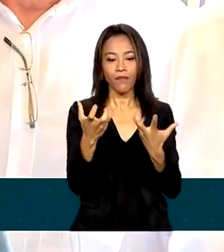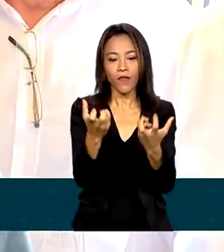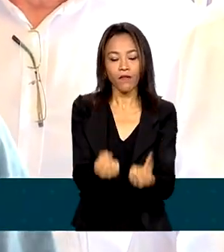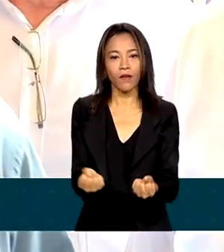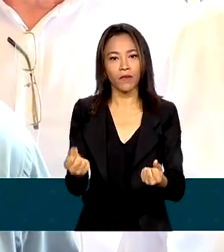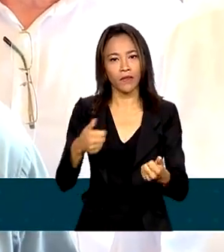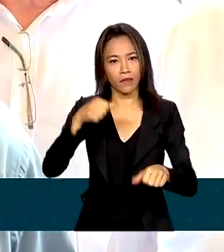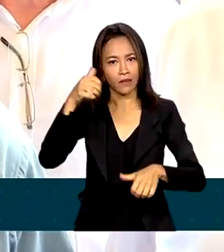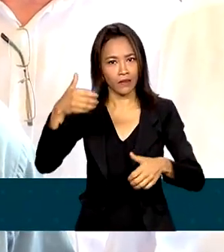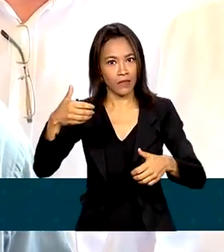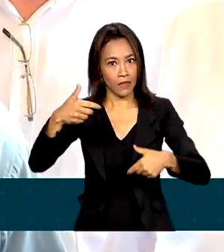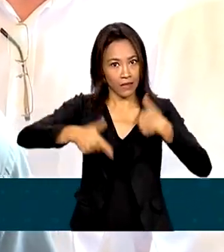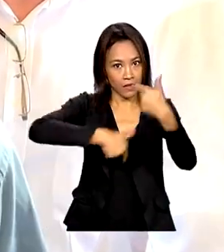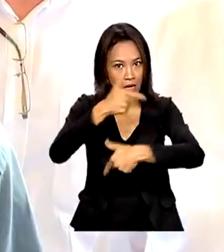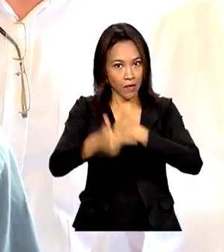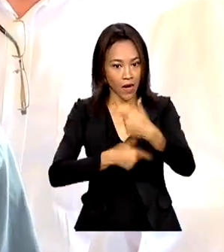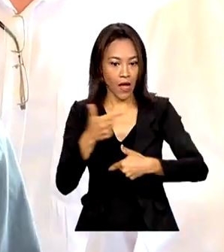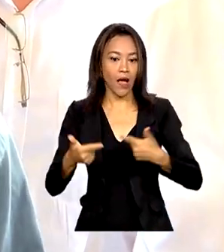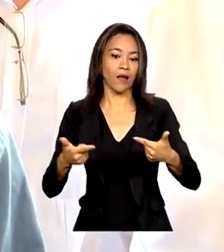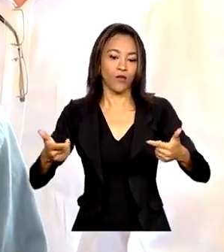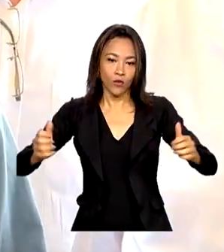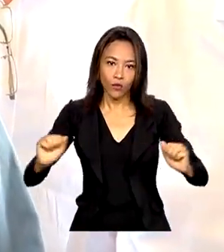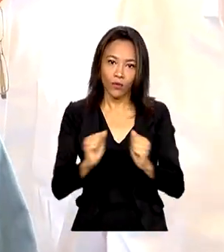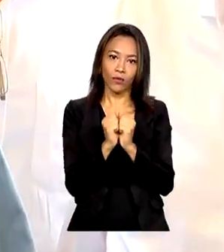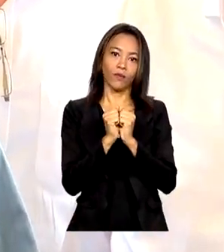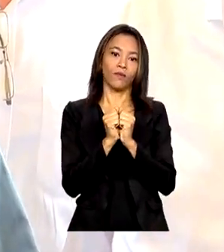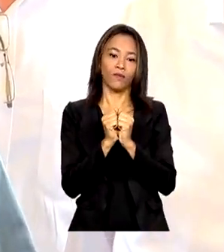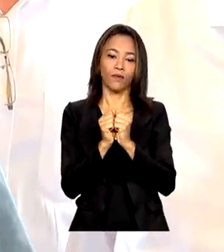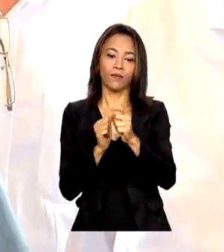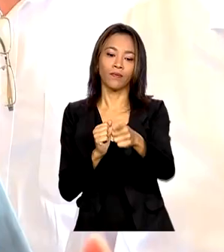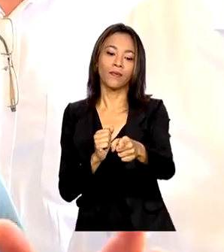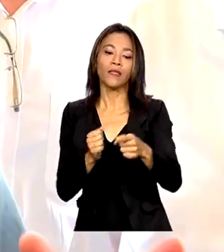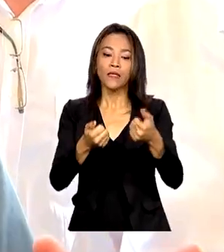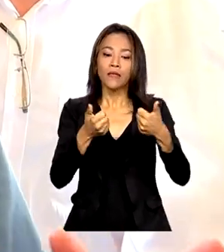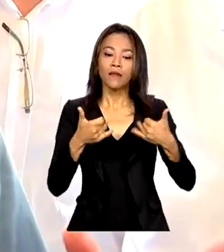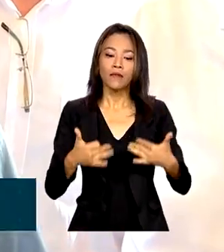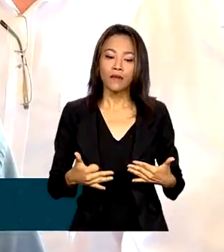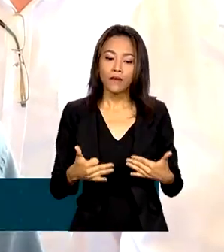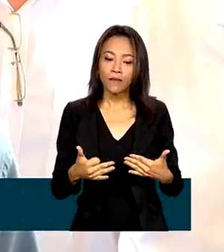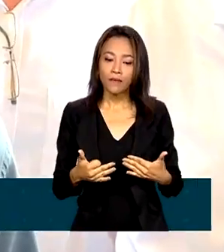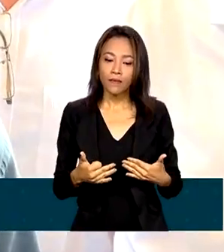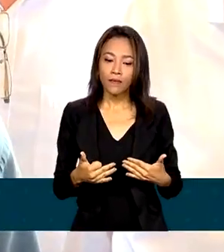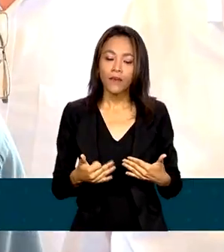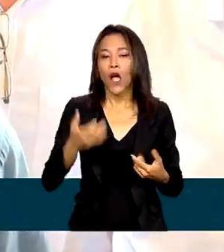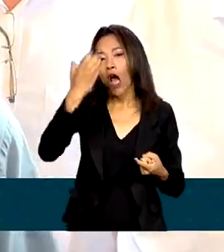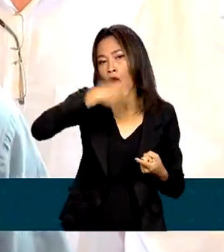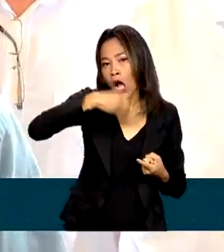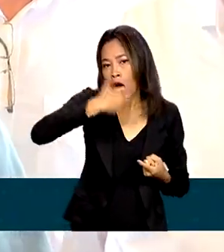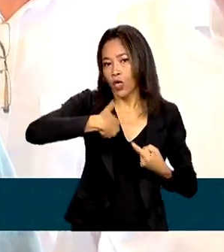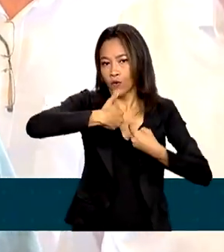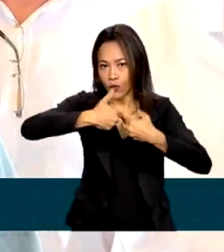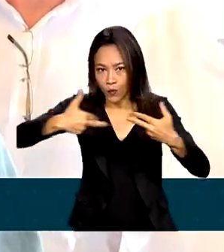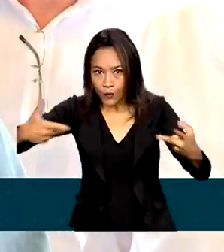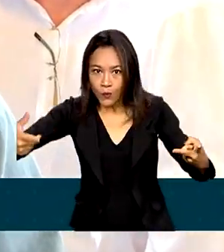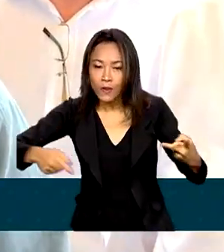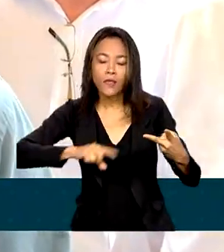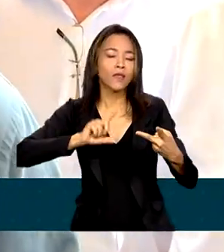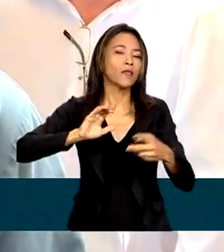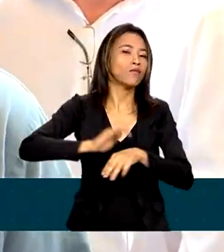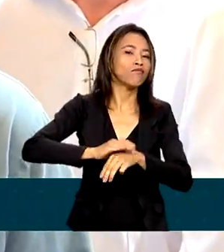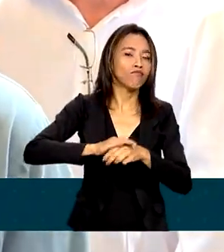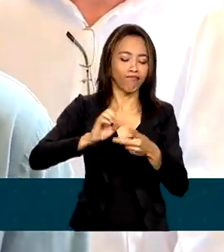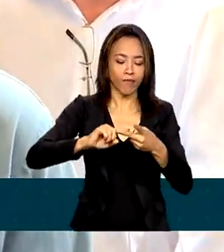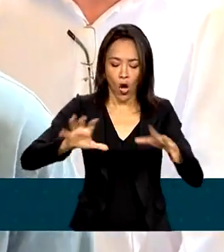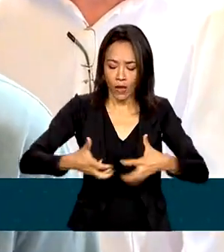O MDA, hortas comunitárias, produção de frutas, produção de